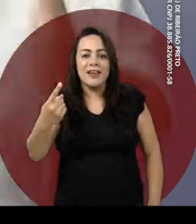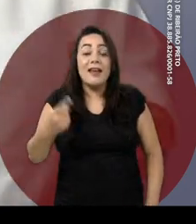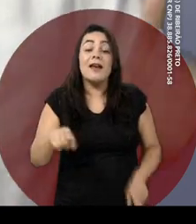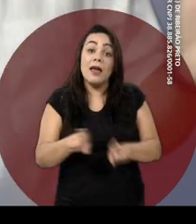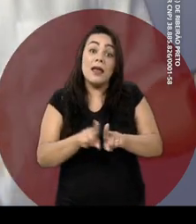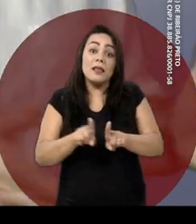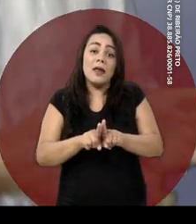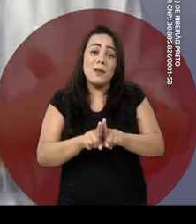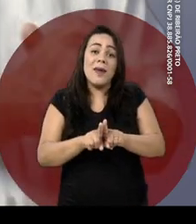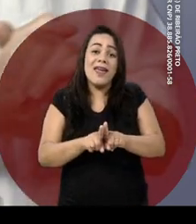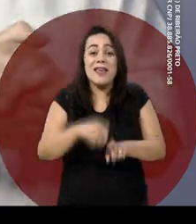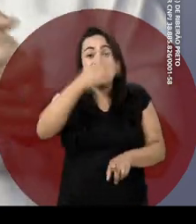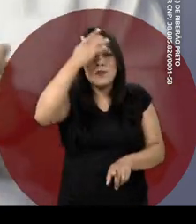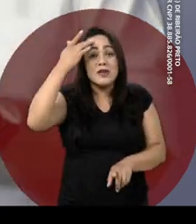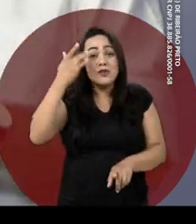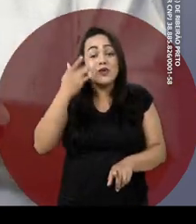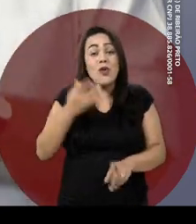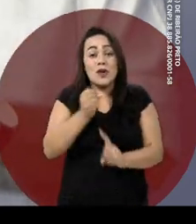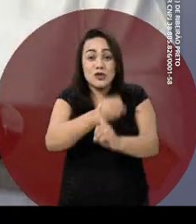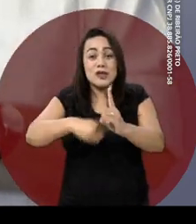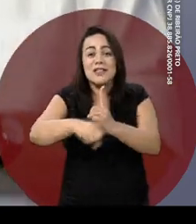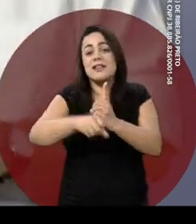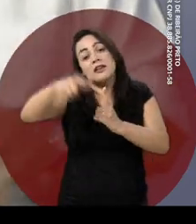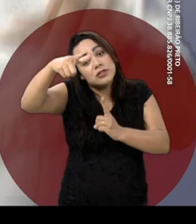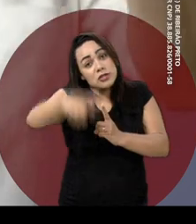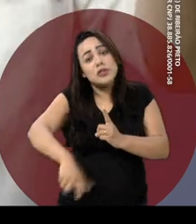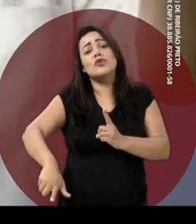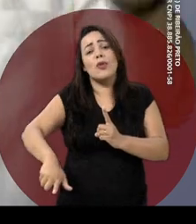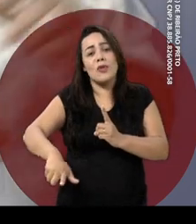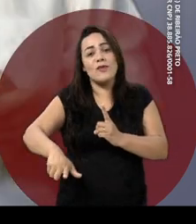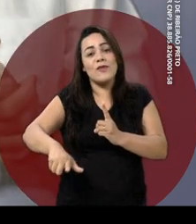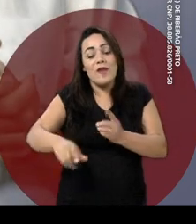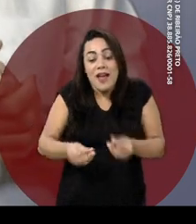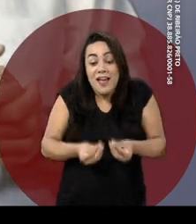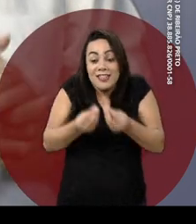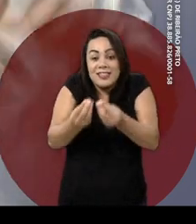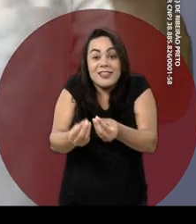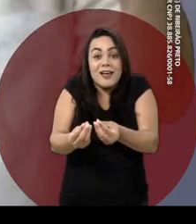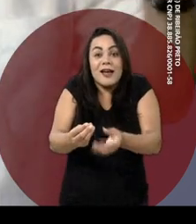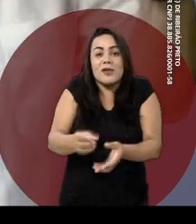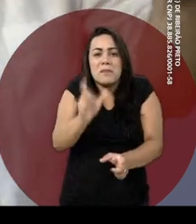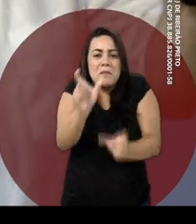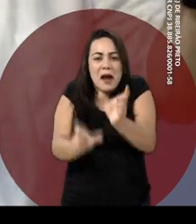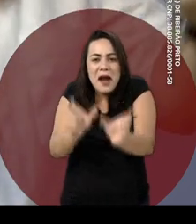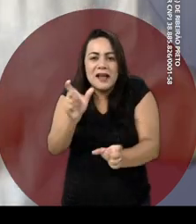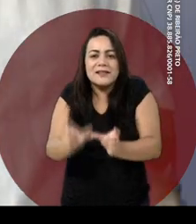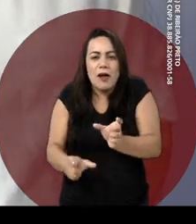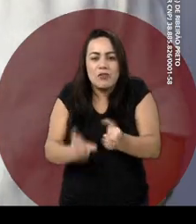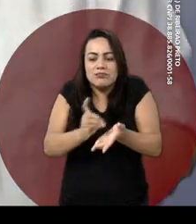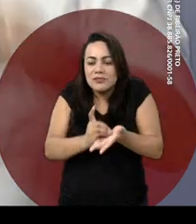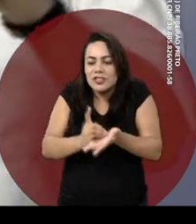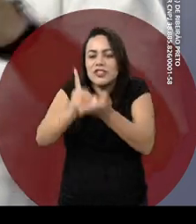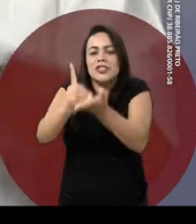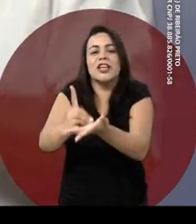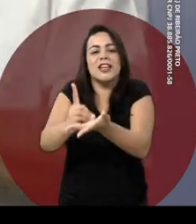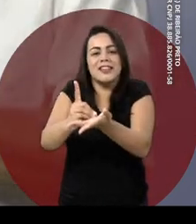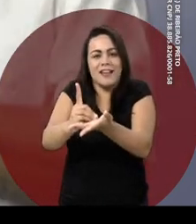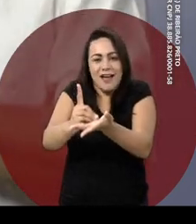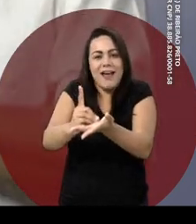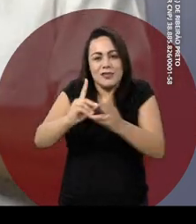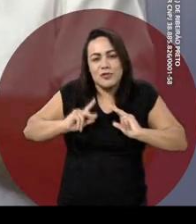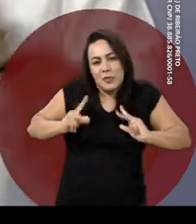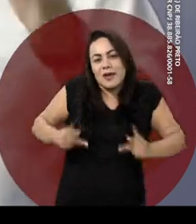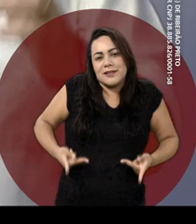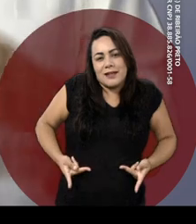e reinserção dessas pessoas na sociedade, devolvendo-lhes a condição humana e a